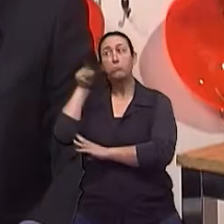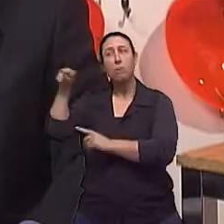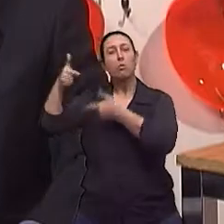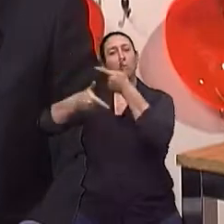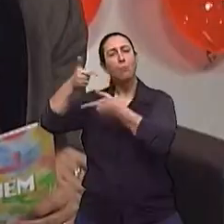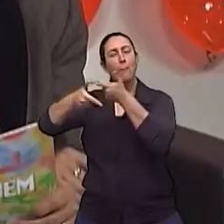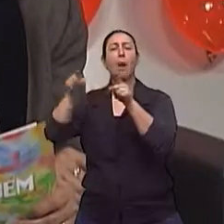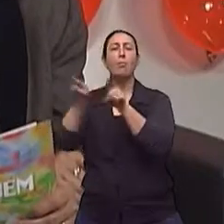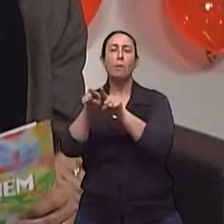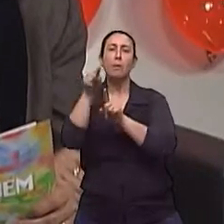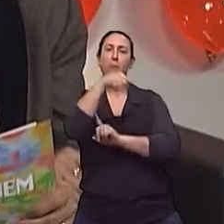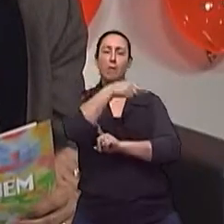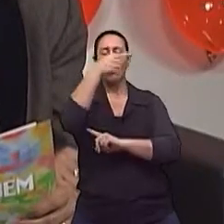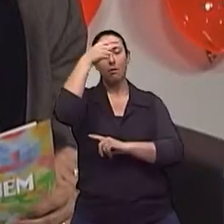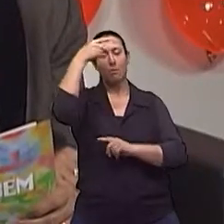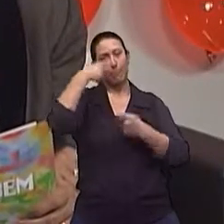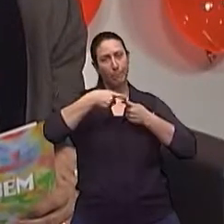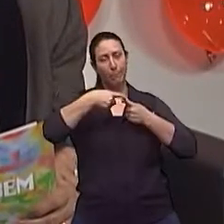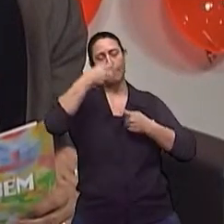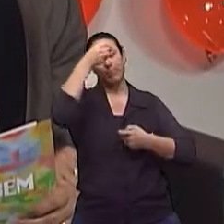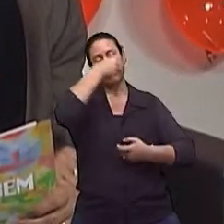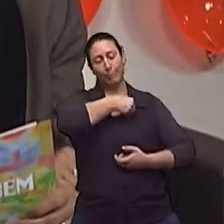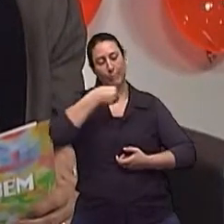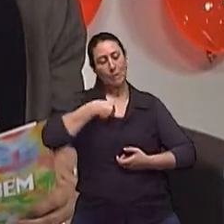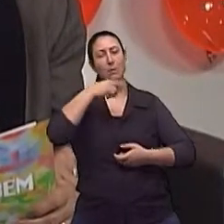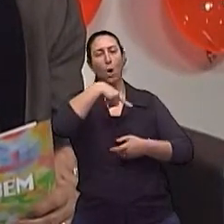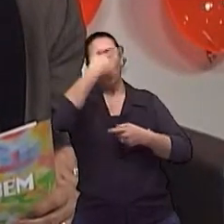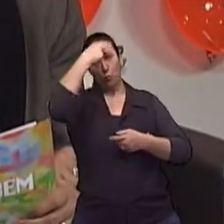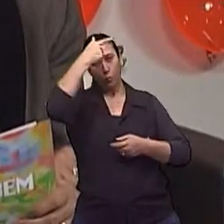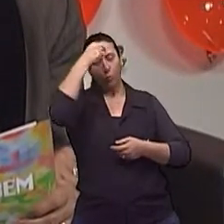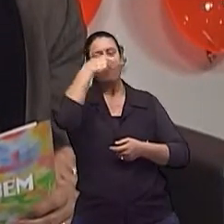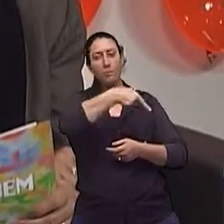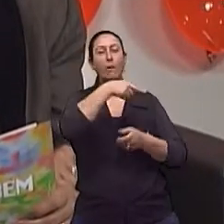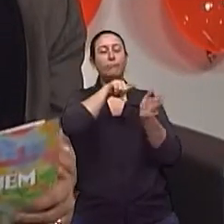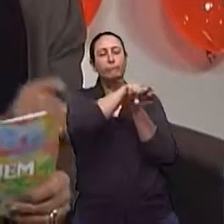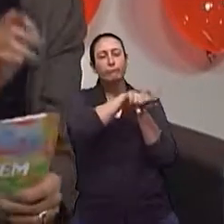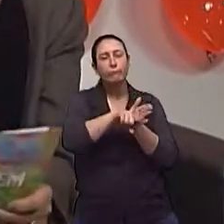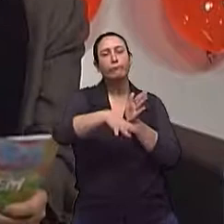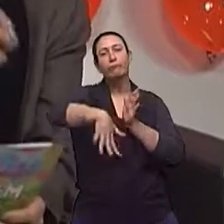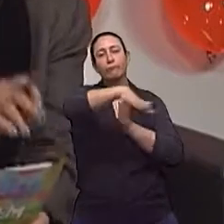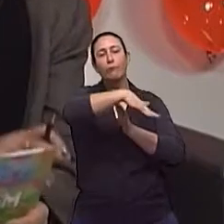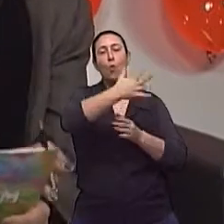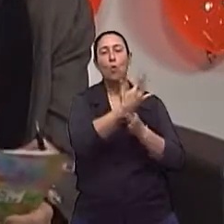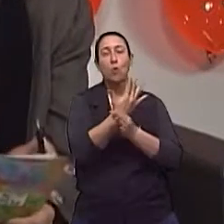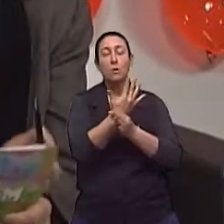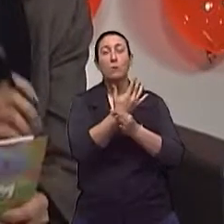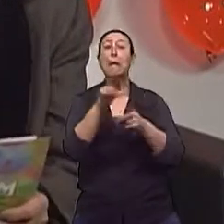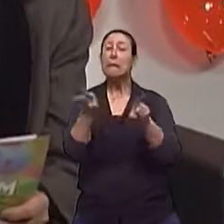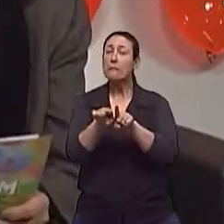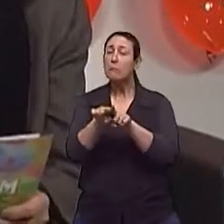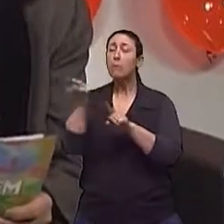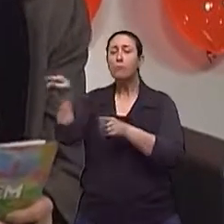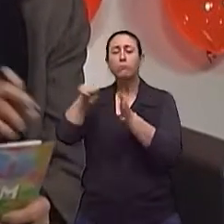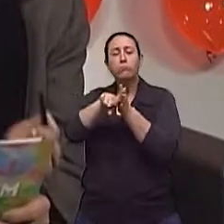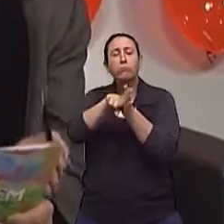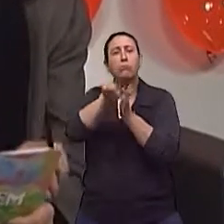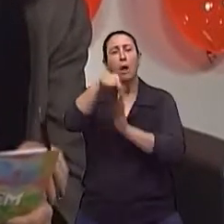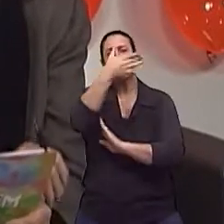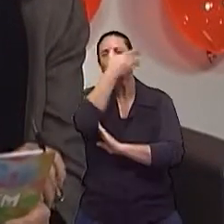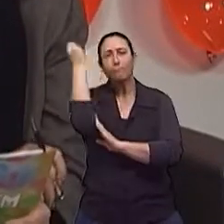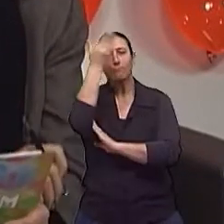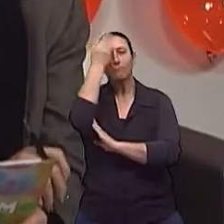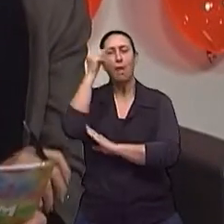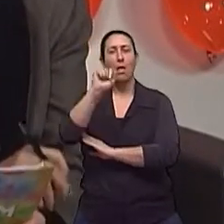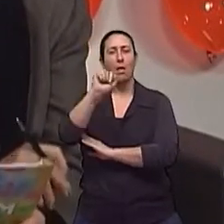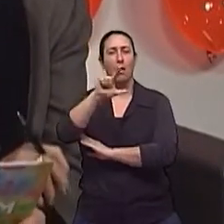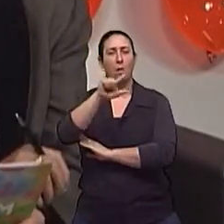da URGS e diretor da Clínica de Neurogeriatria e Alzheimer. Mas antes de começar a nossa conversa aqui